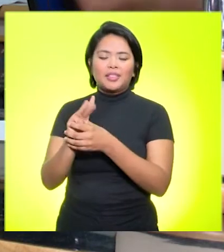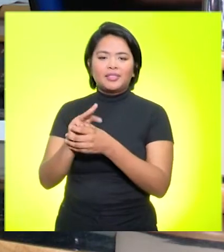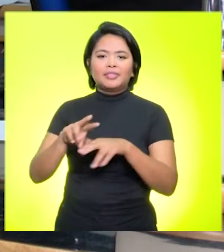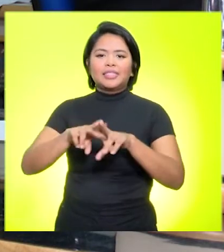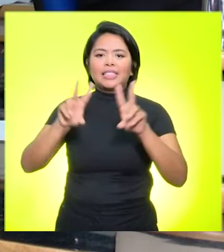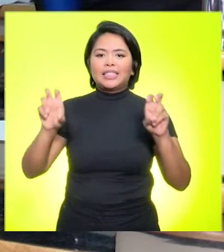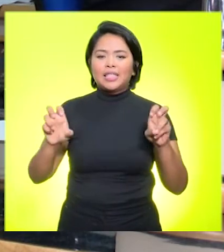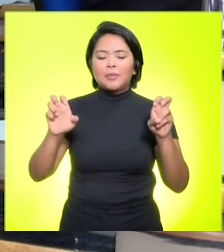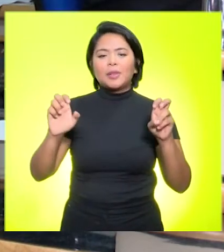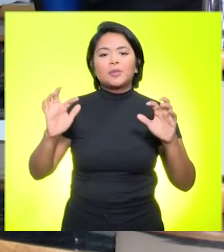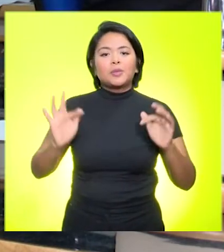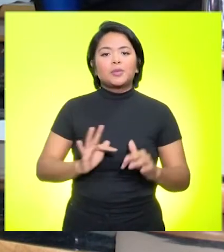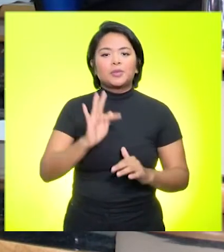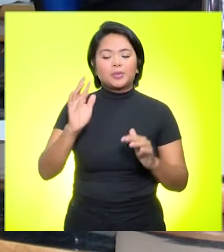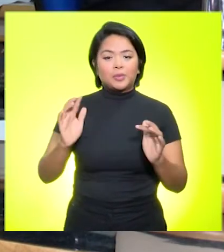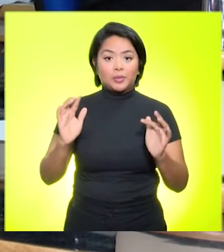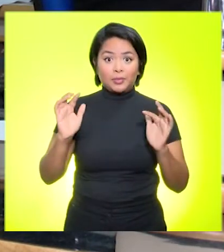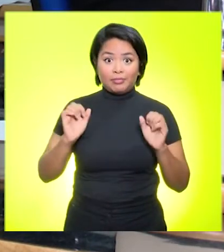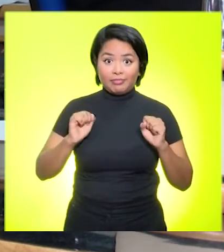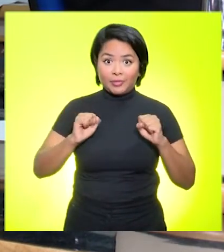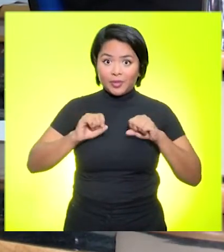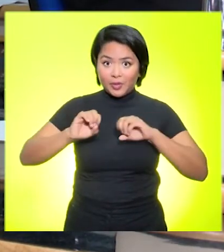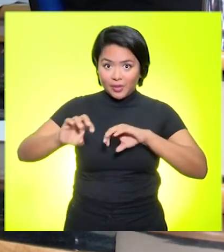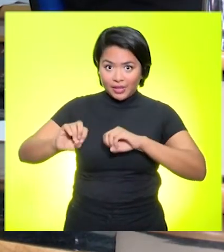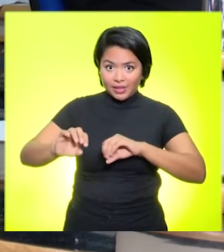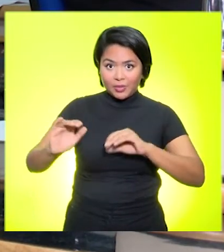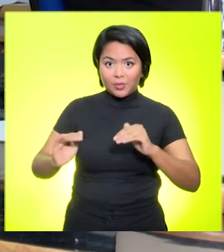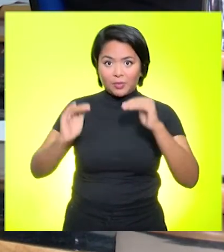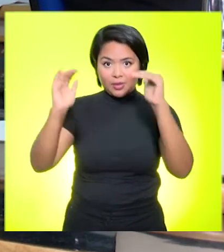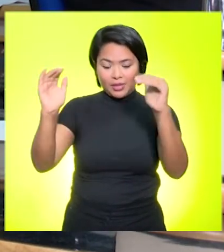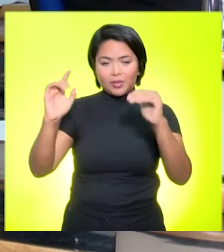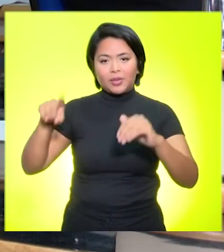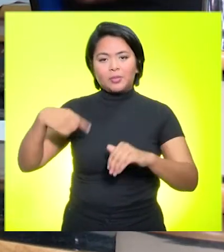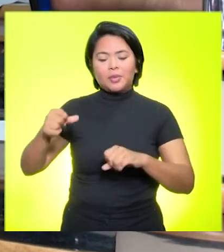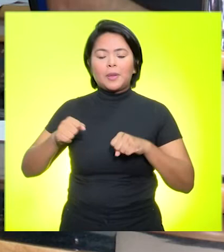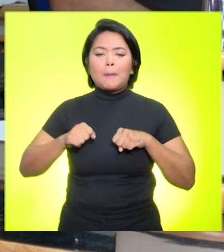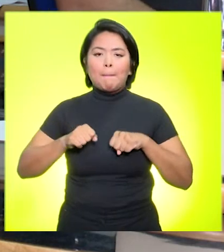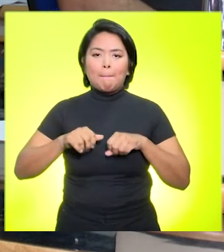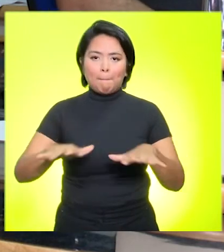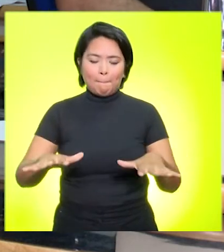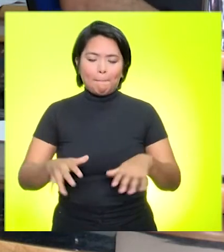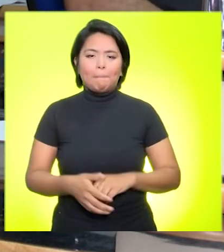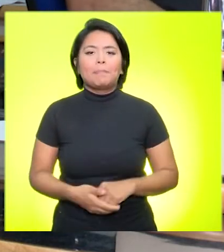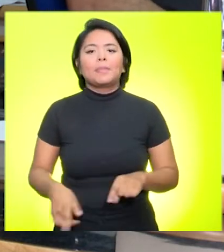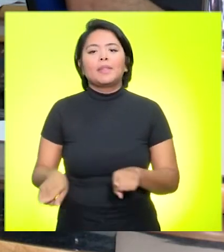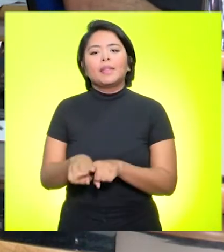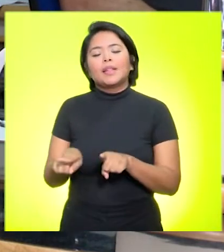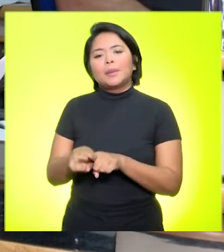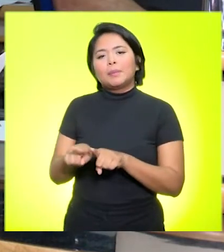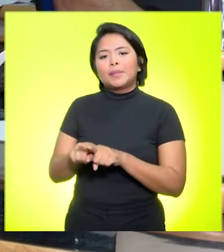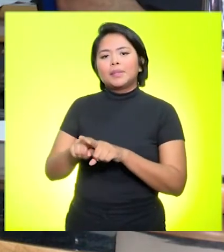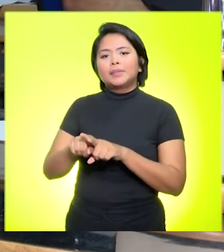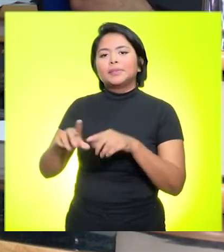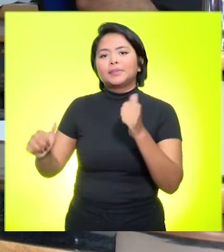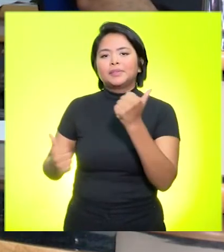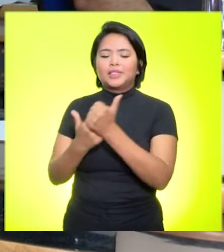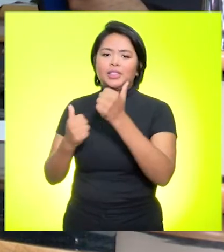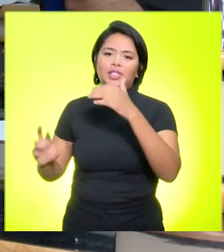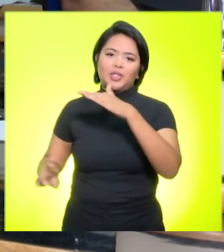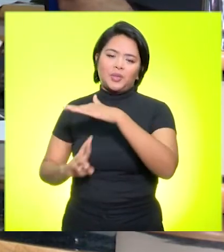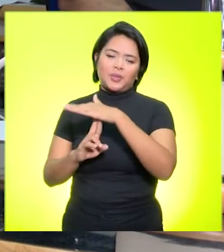Rumos da Educação Superior no Mundo Pós-Pandemia. E com o vice-reitor Silvestre Nóbrega.